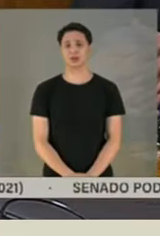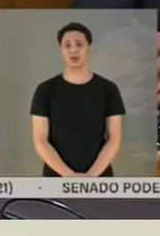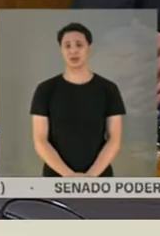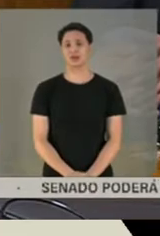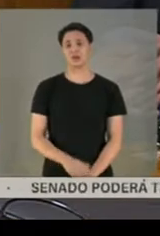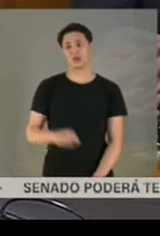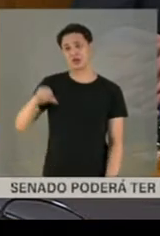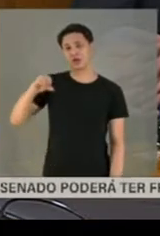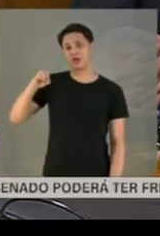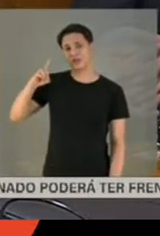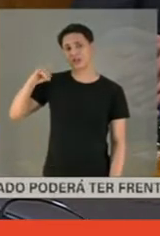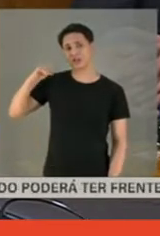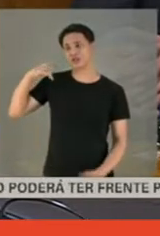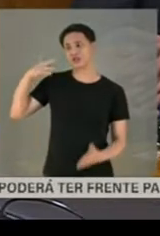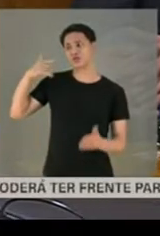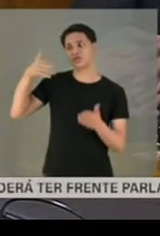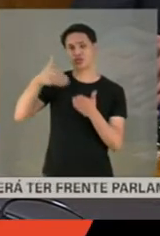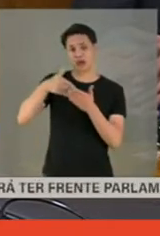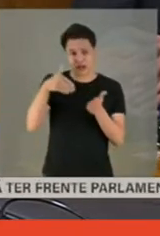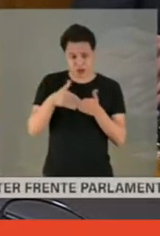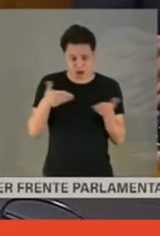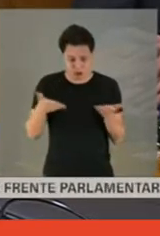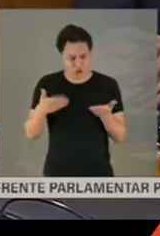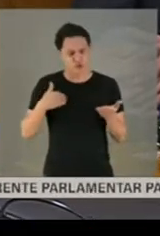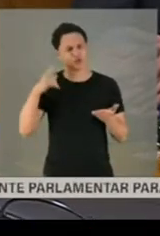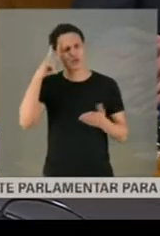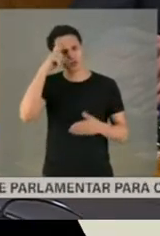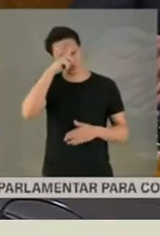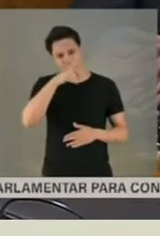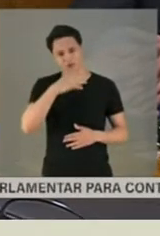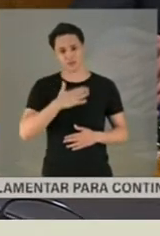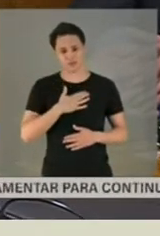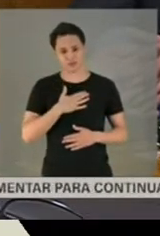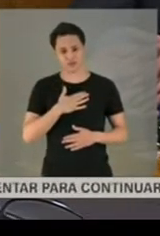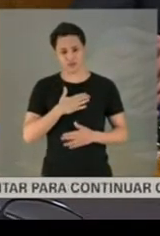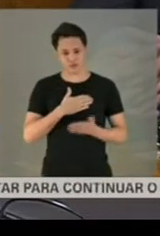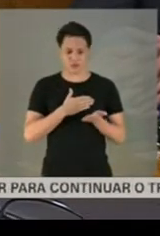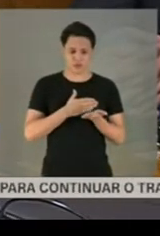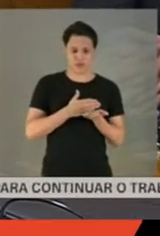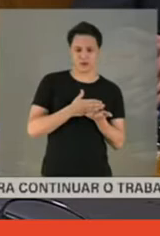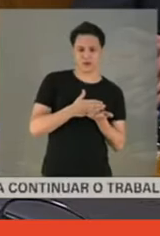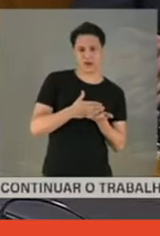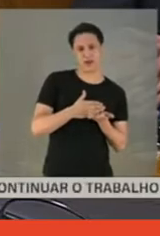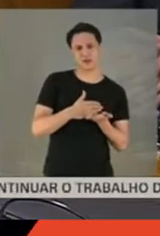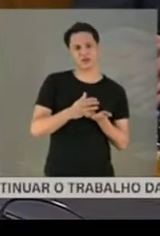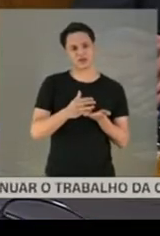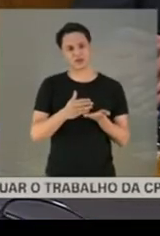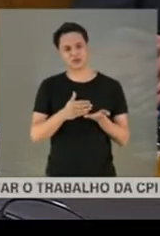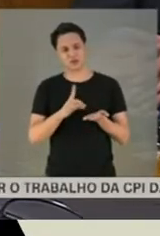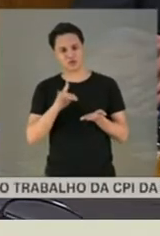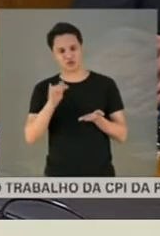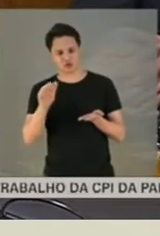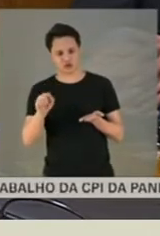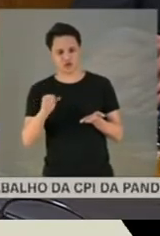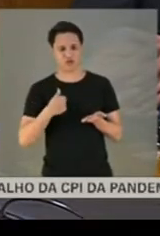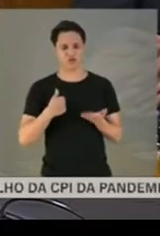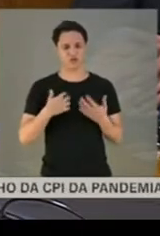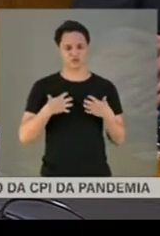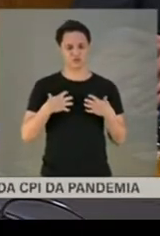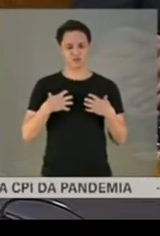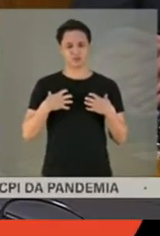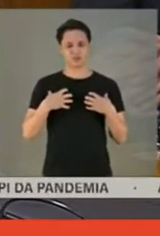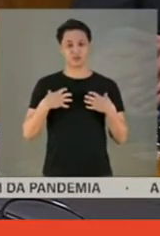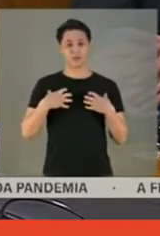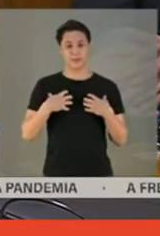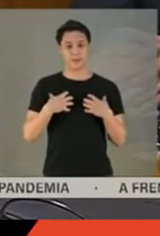têm sido muito difíceis para mim. Os primeiros dias, com a saturação chegando